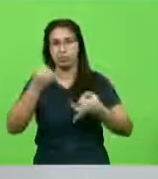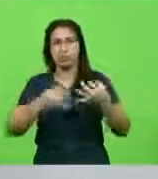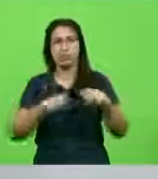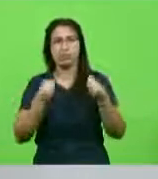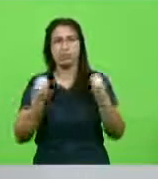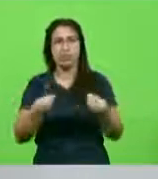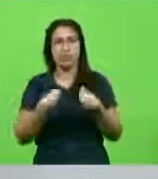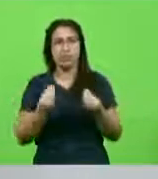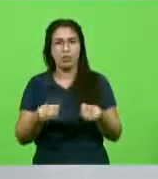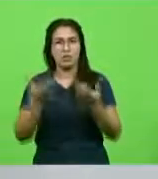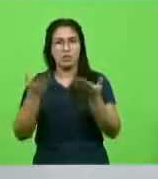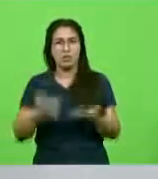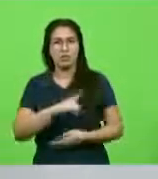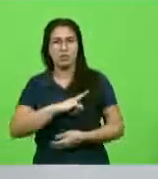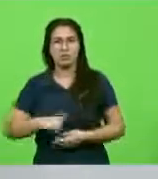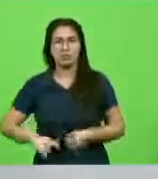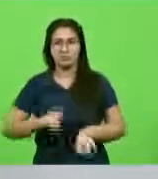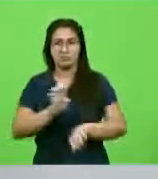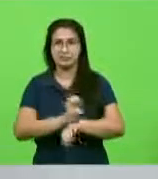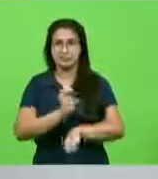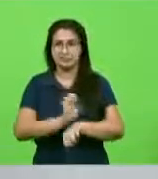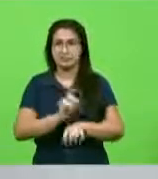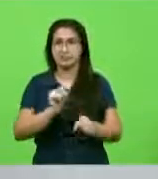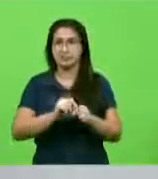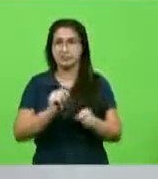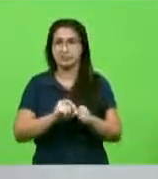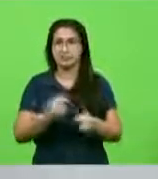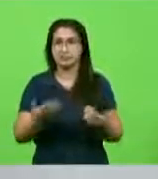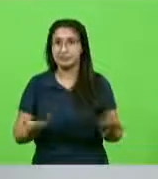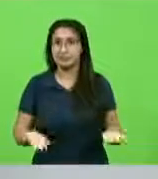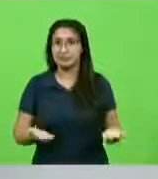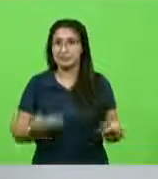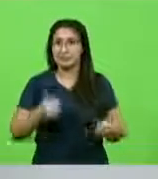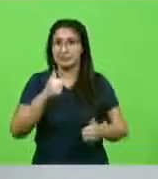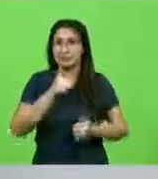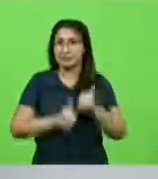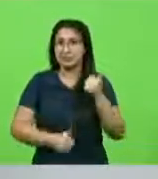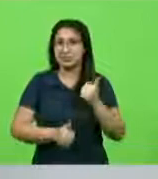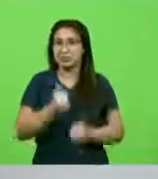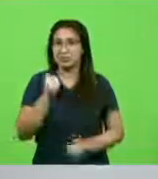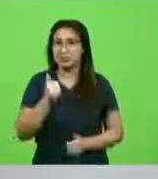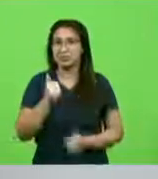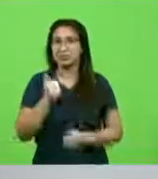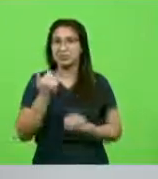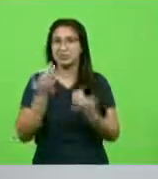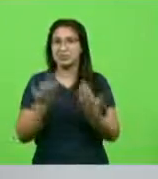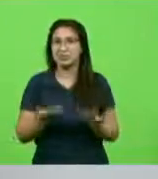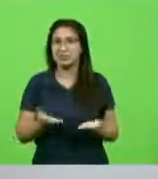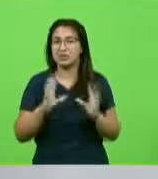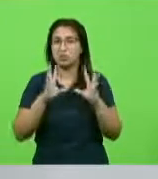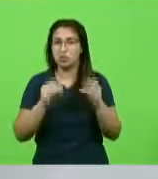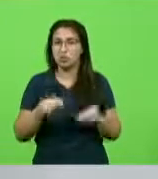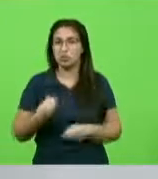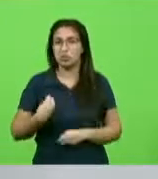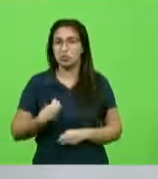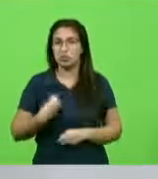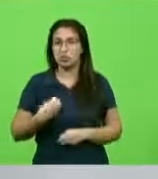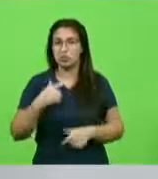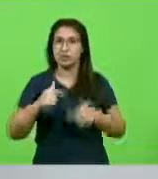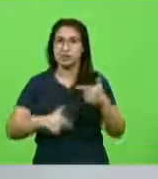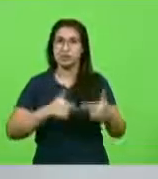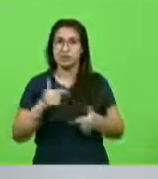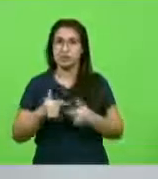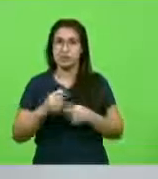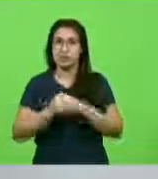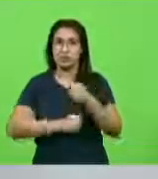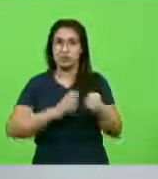palhaçada que o governo do Estado está fazendo em relação ao esporte e todos aqueles que vivem do esporte, que estão há